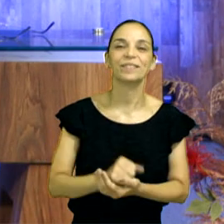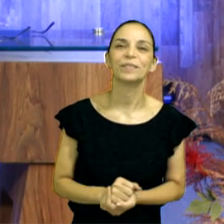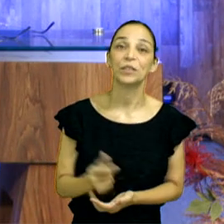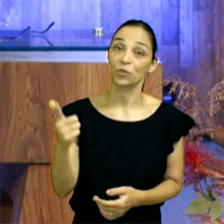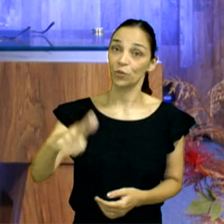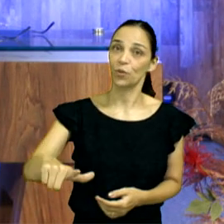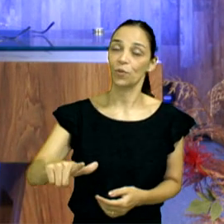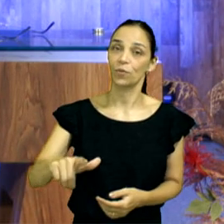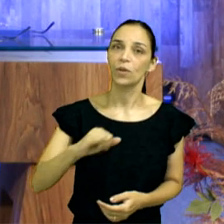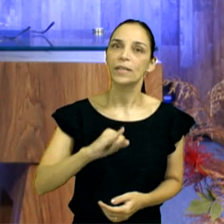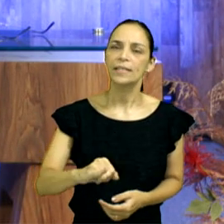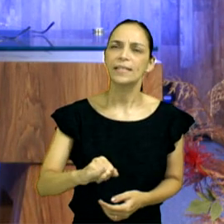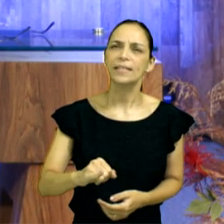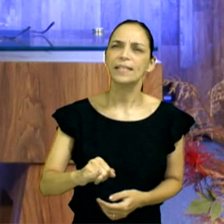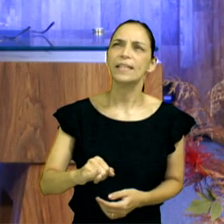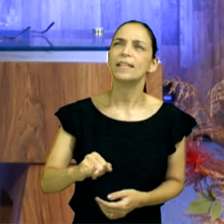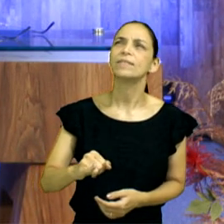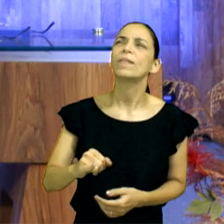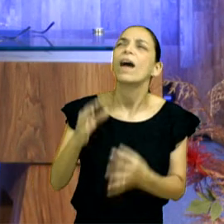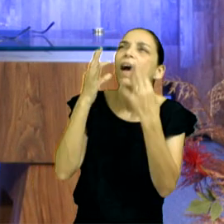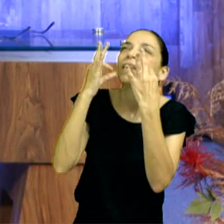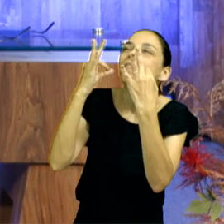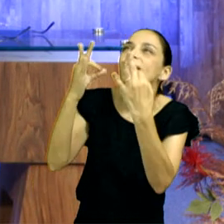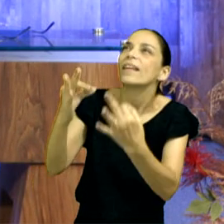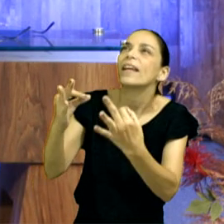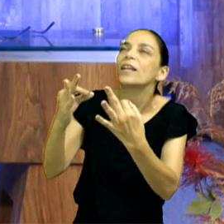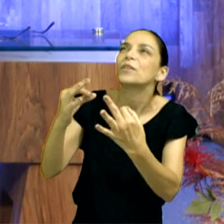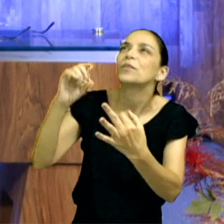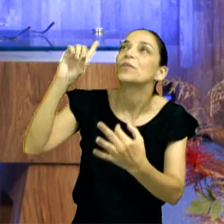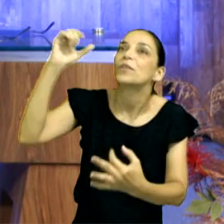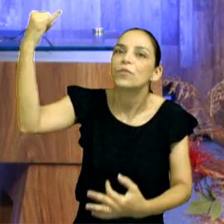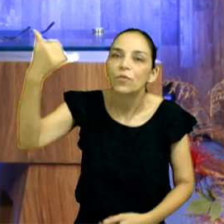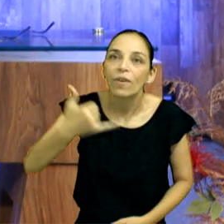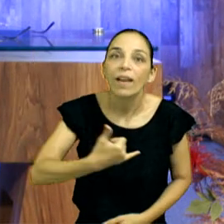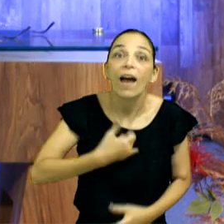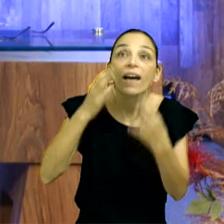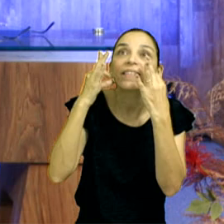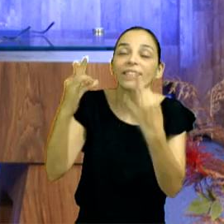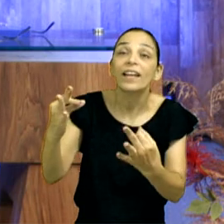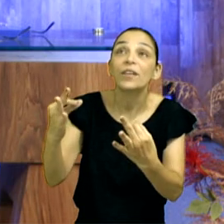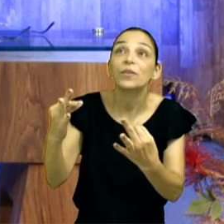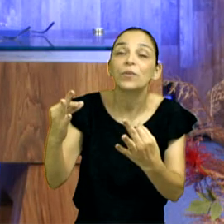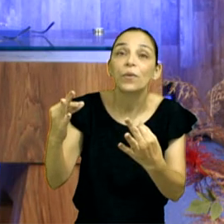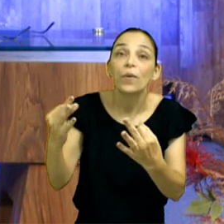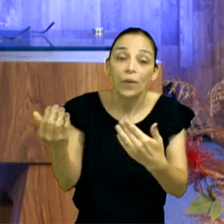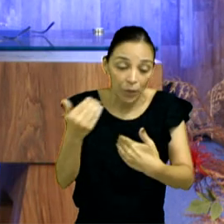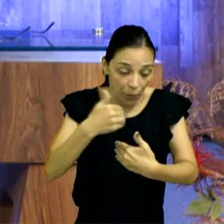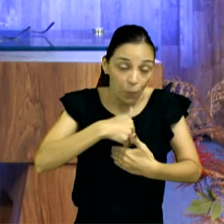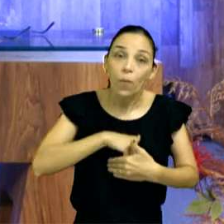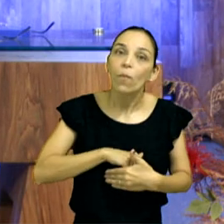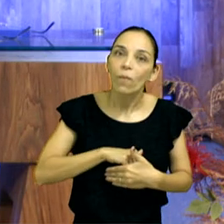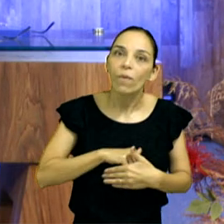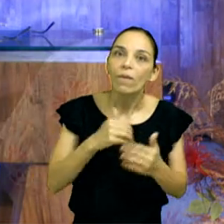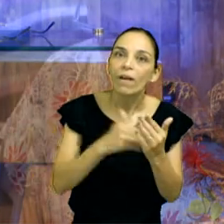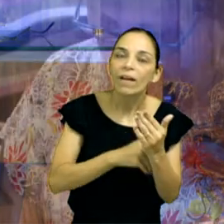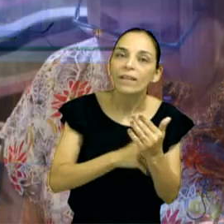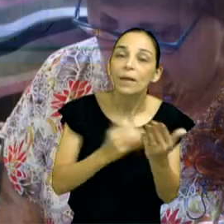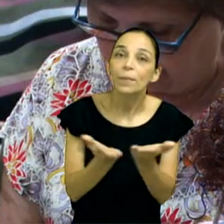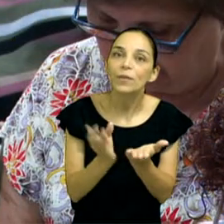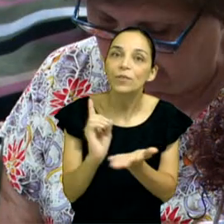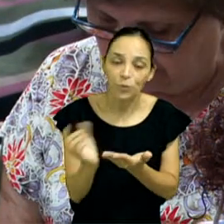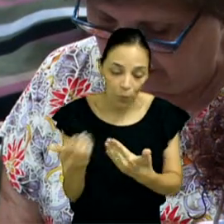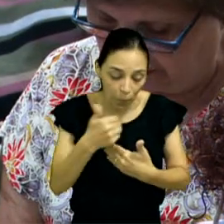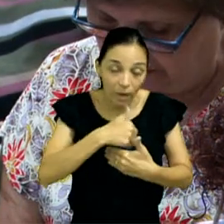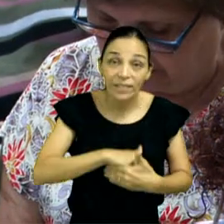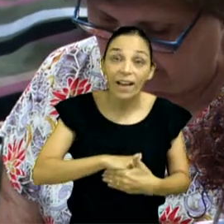ouvires a voz do Senhor teu Deus, tendo cuidado de guardar todos os teus mandamentos que eu te ordeno hoje, o Senhor